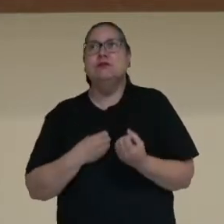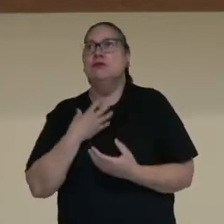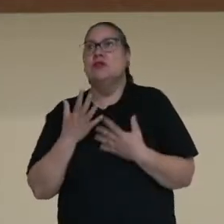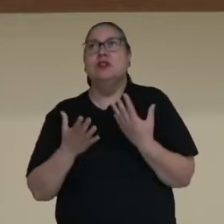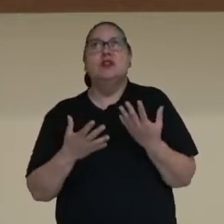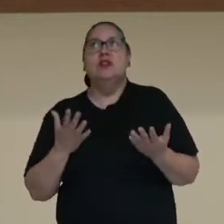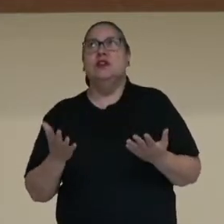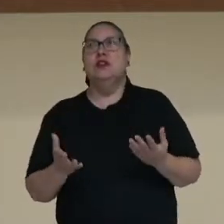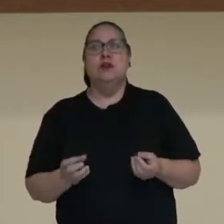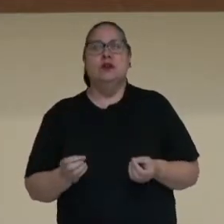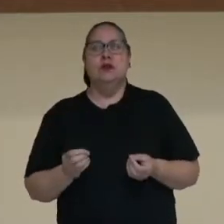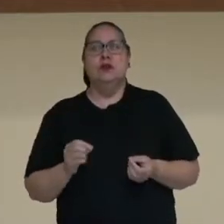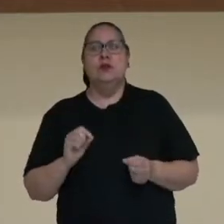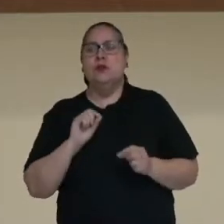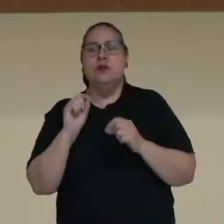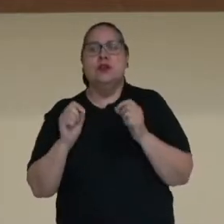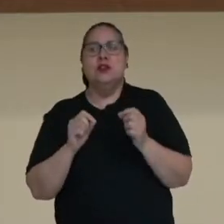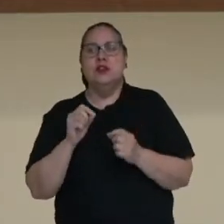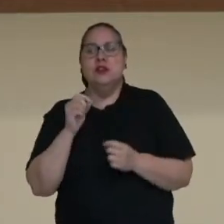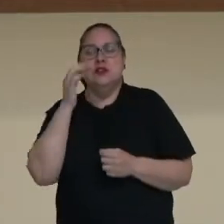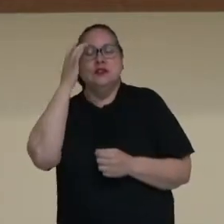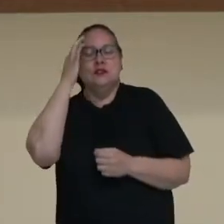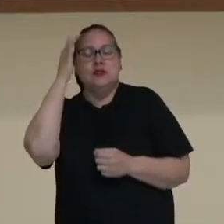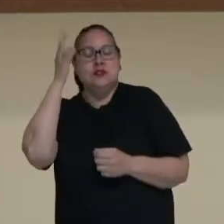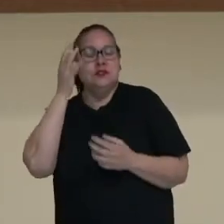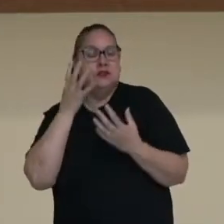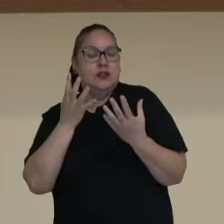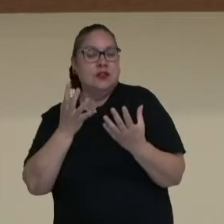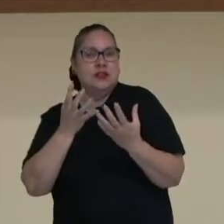sobre o que a sua imaginação quiser?